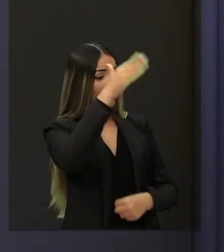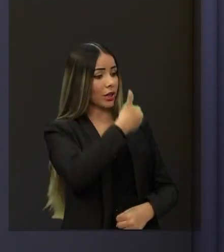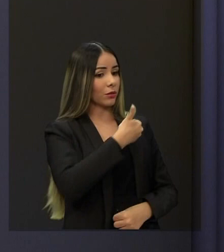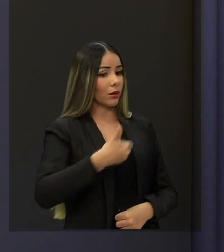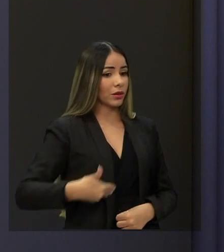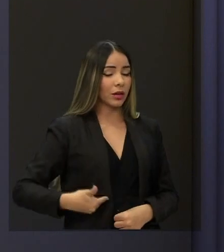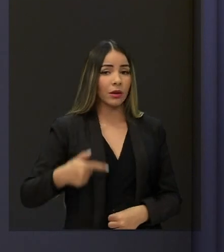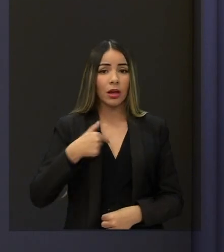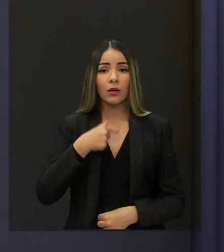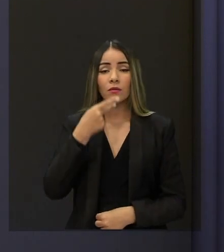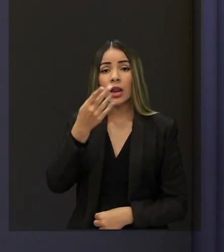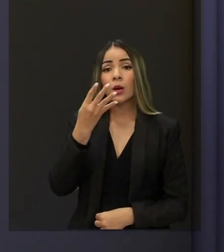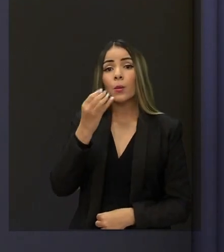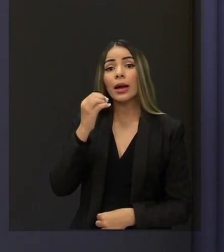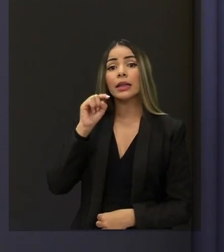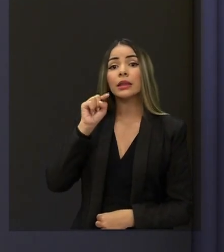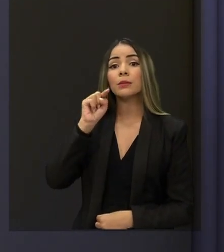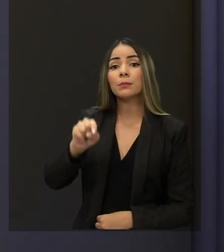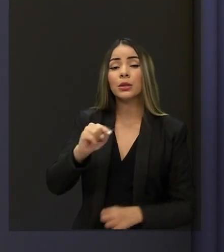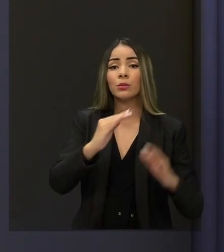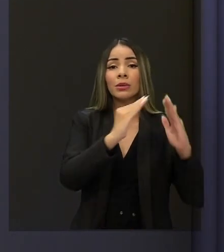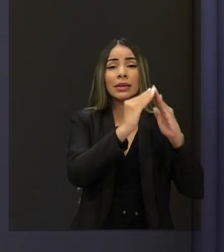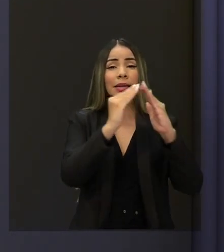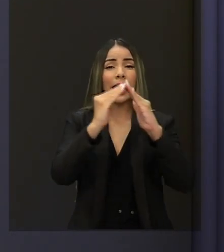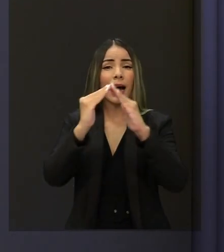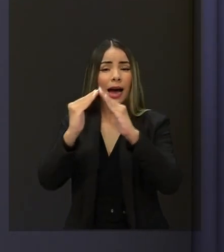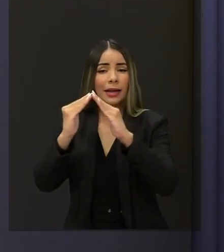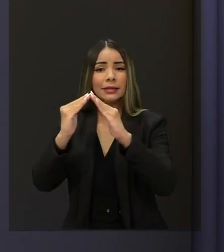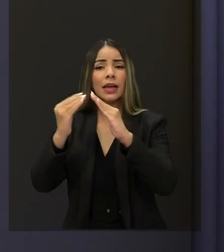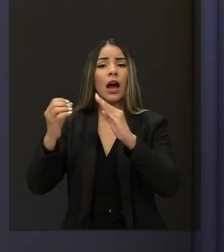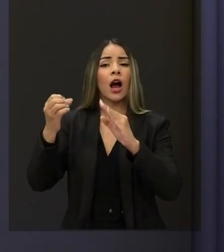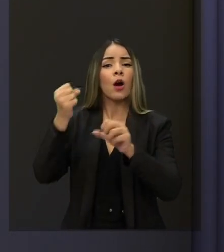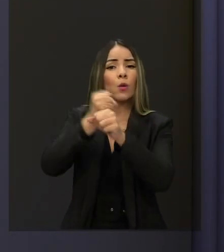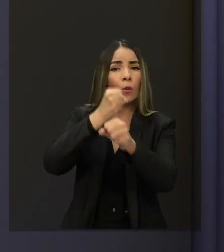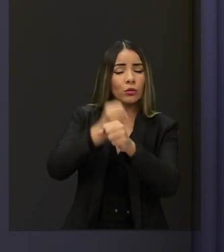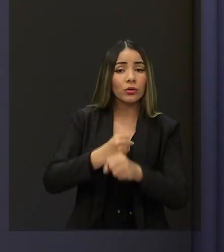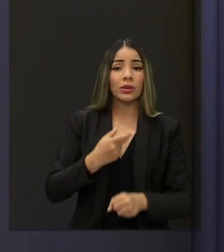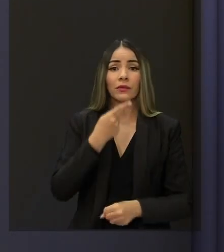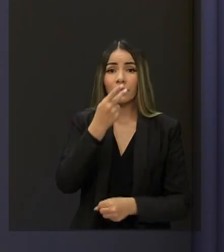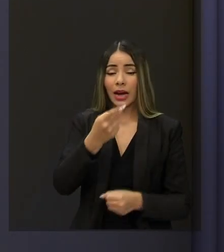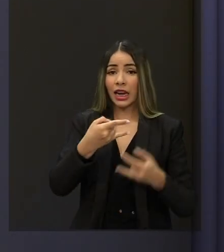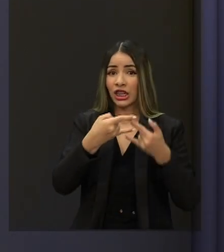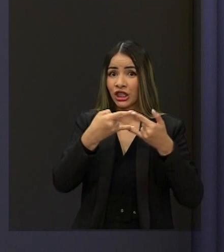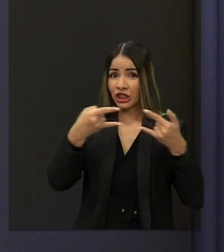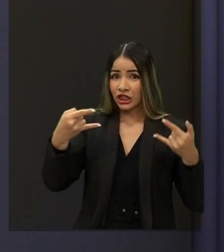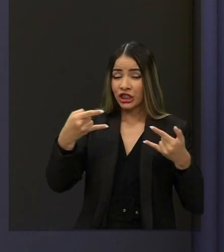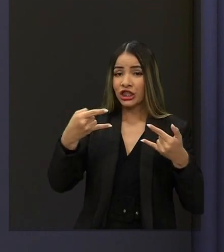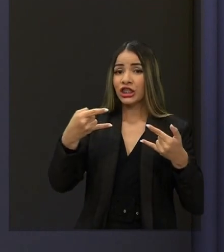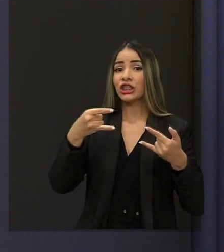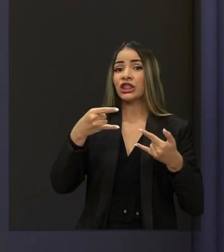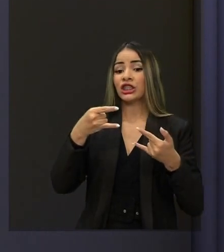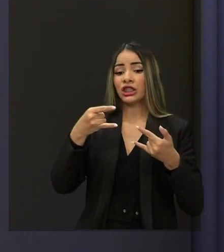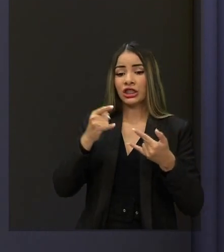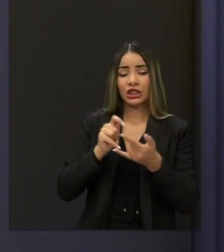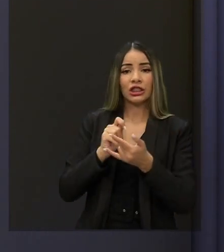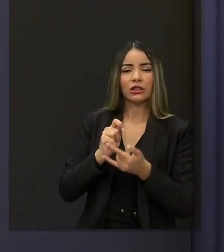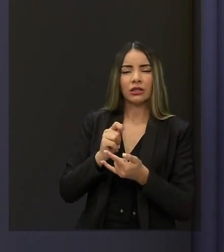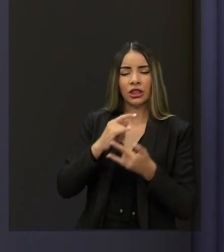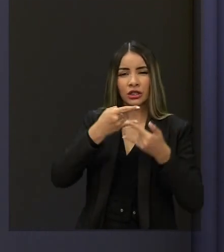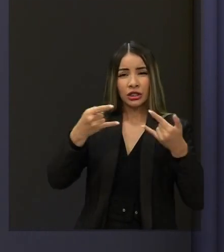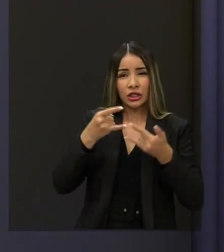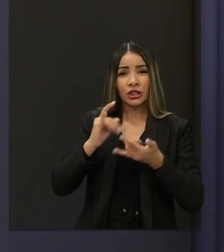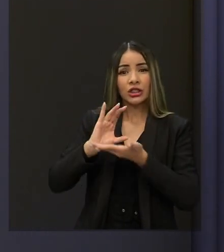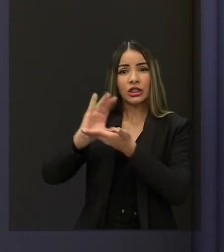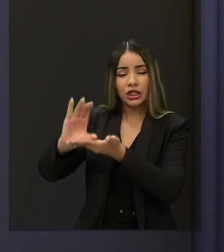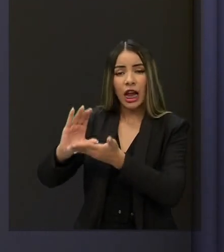40 mil unidades habitacionais que eu quero construir. Eu falei em cheque e moradia para você que tem um terreno e não tem dinheiro para levantar a sua casa.